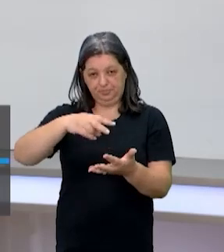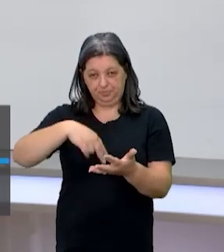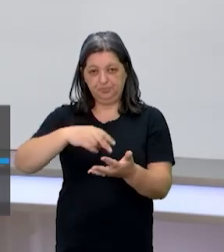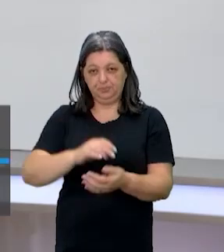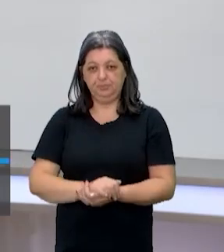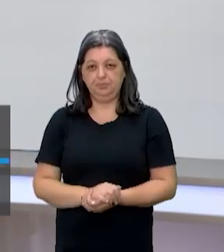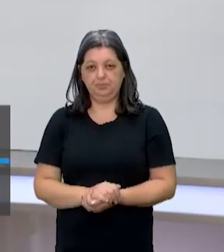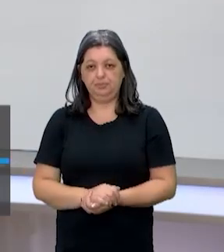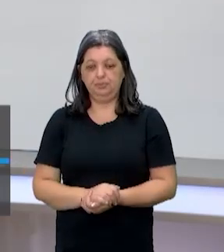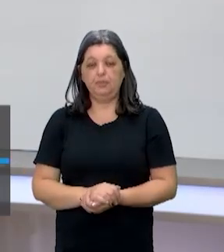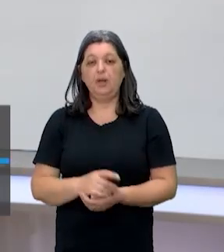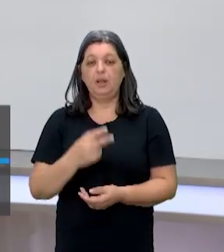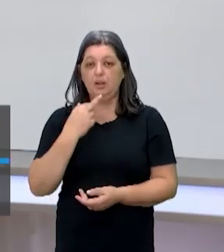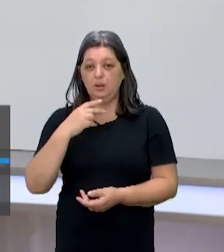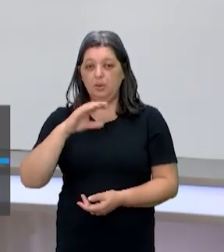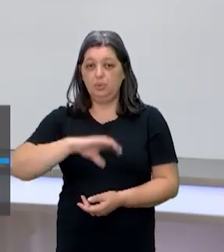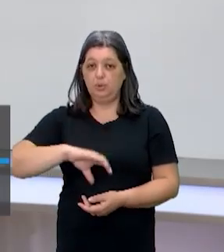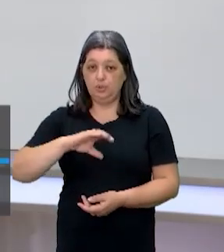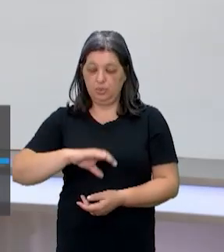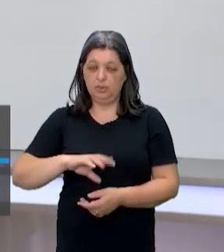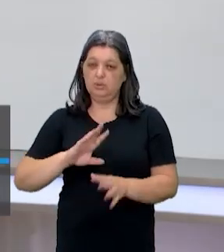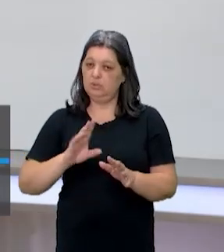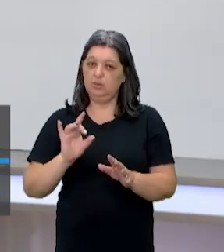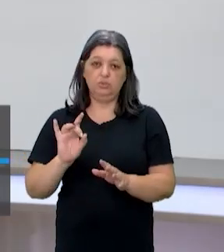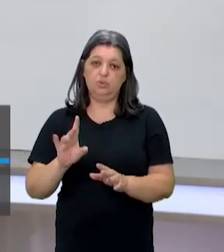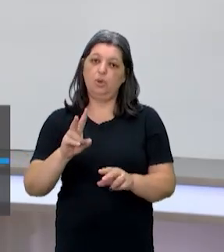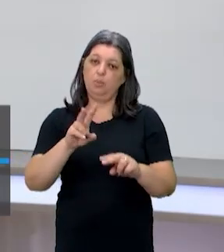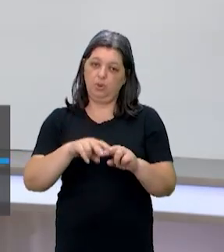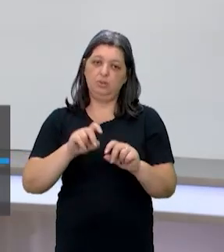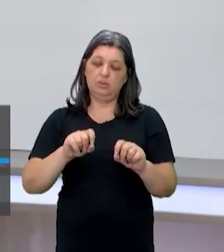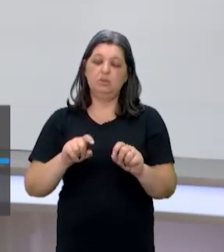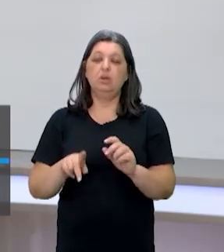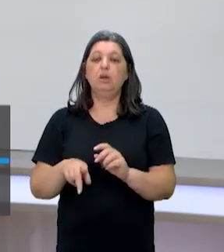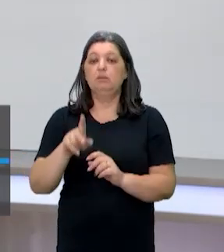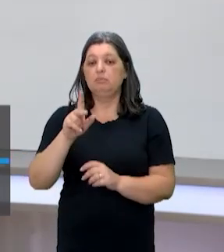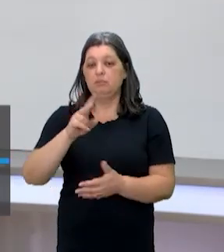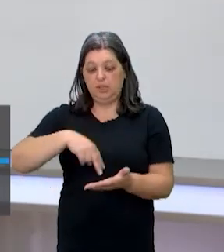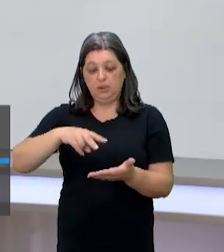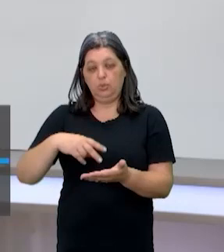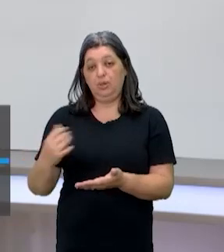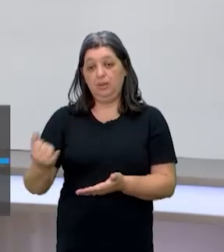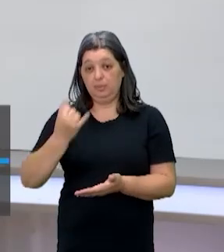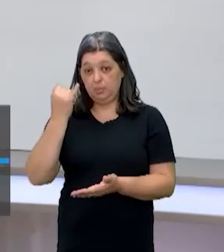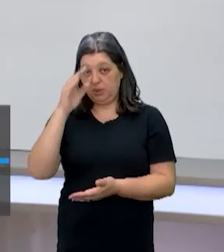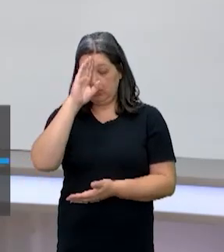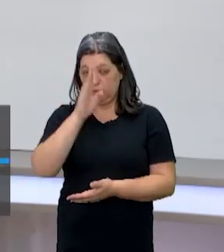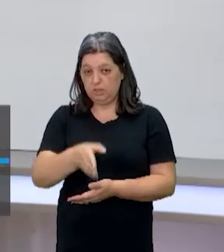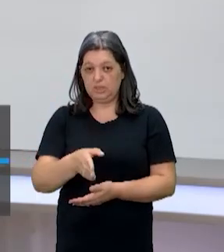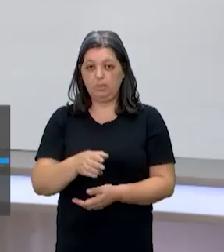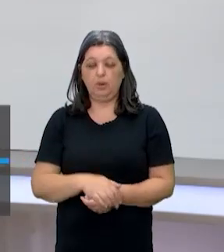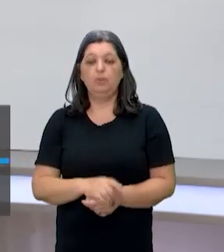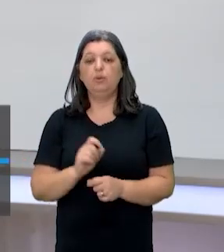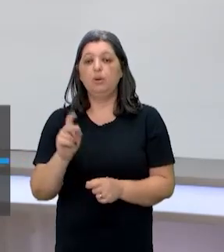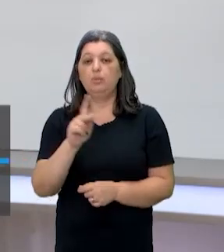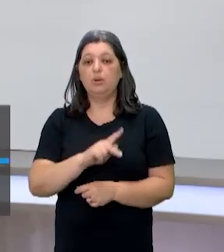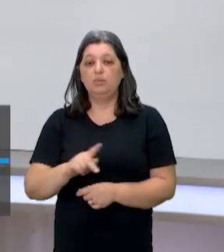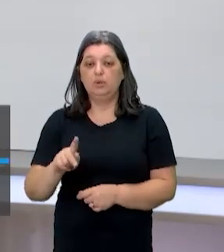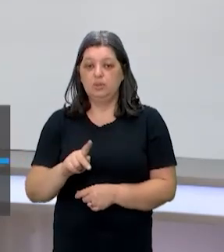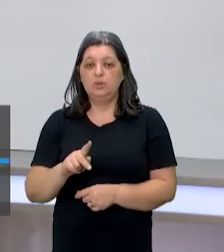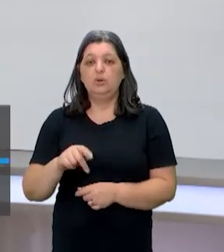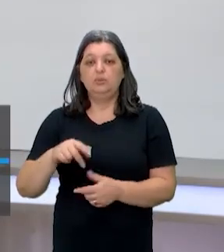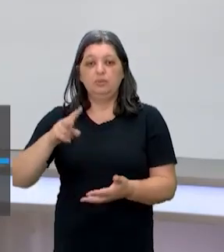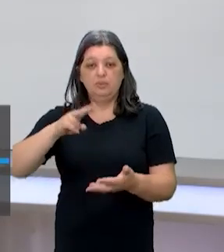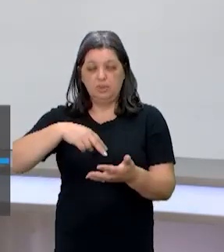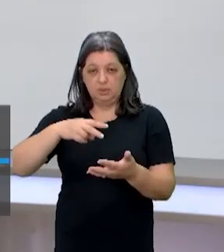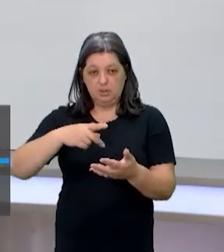porque é aula de língua portuguesa, não só por isso, mas porque leitura é fundamental. E o professor Mauro vai ler para a